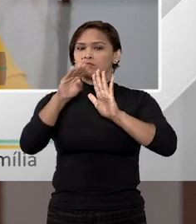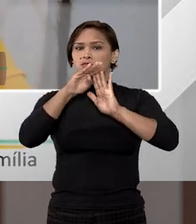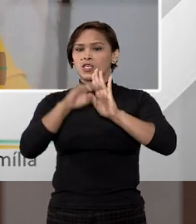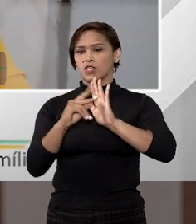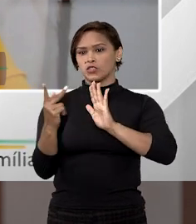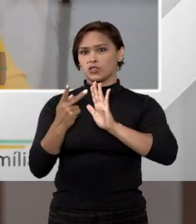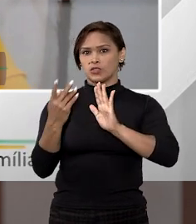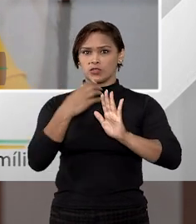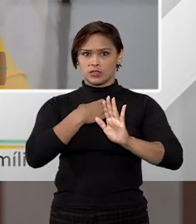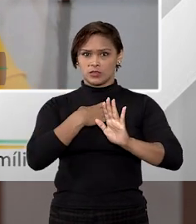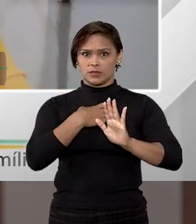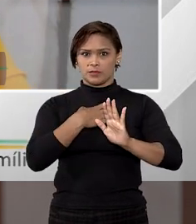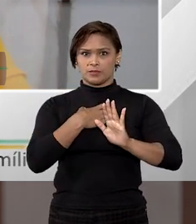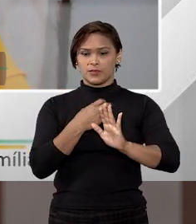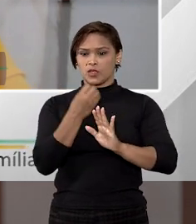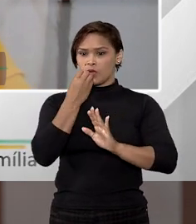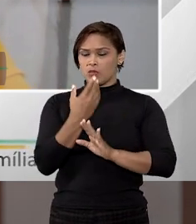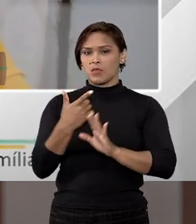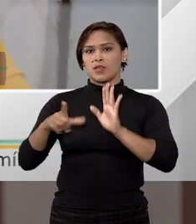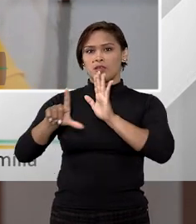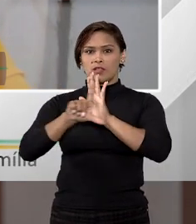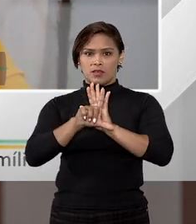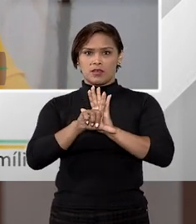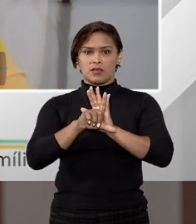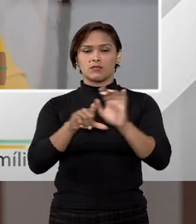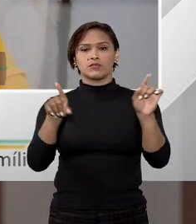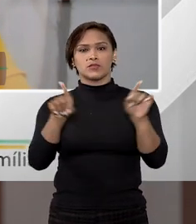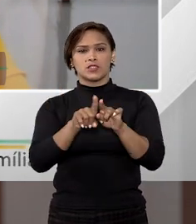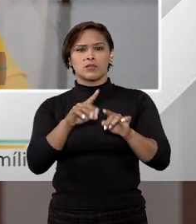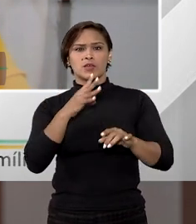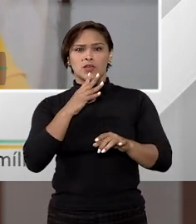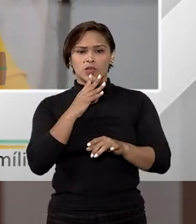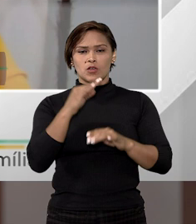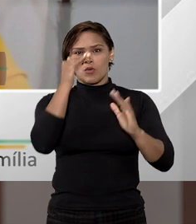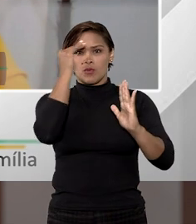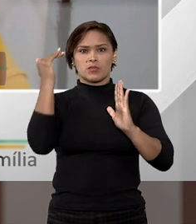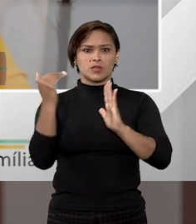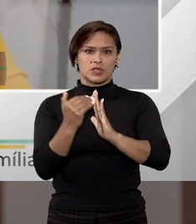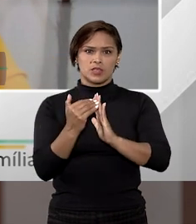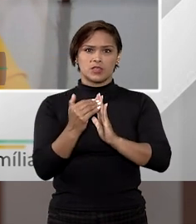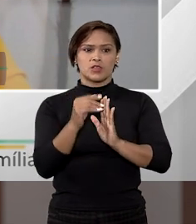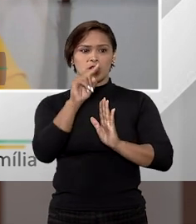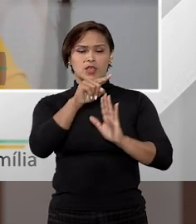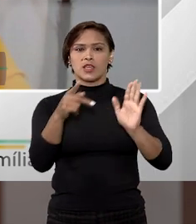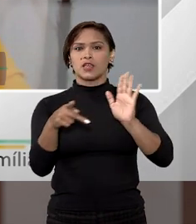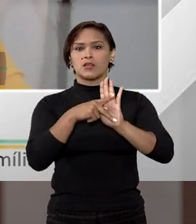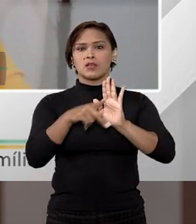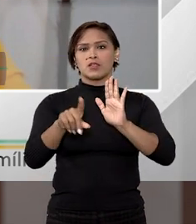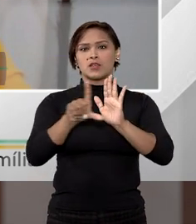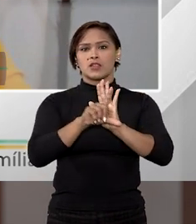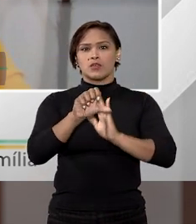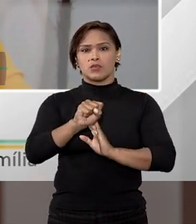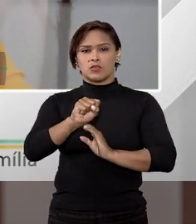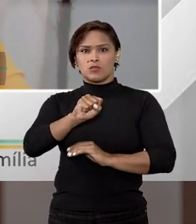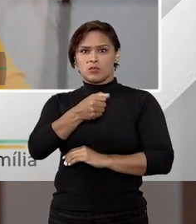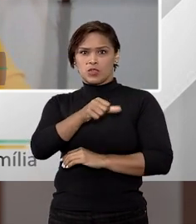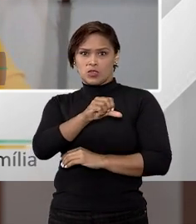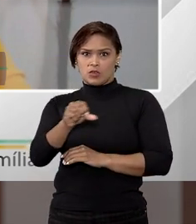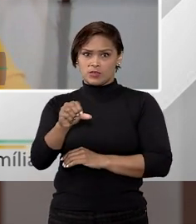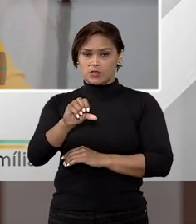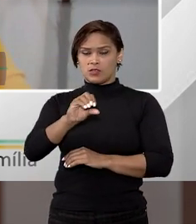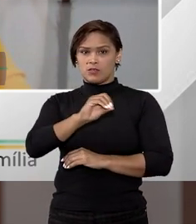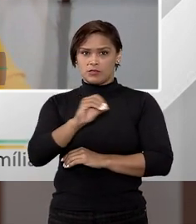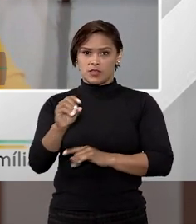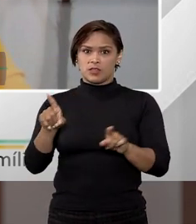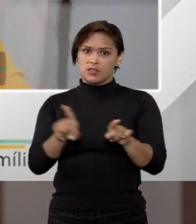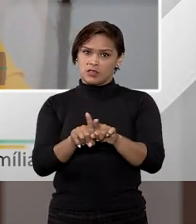classificado de duas formas. Um bem de família legal, também conhecido como obrigatório, que é aquele da Lei nº 8.009, de 1990,